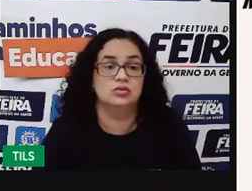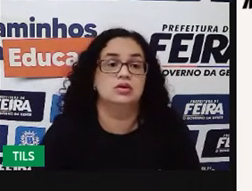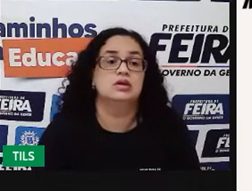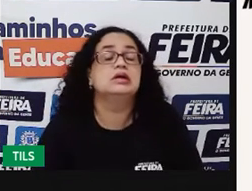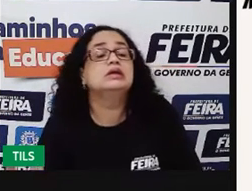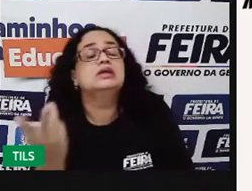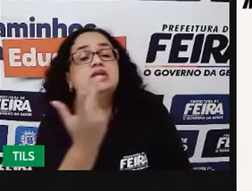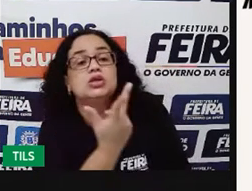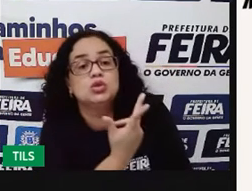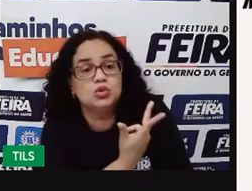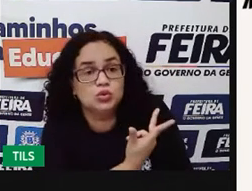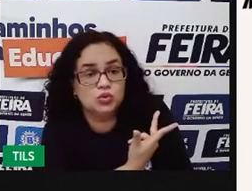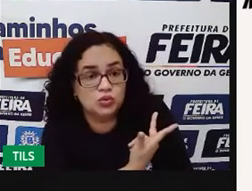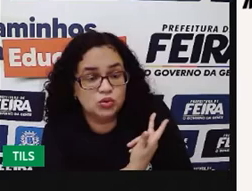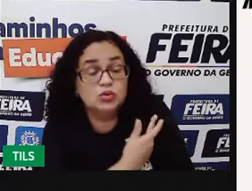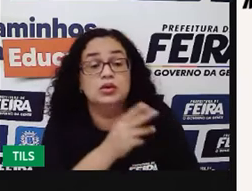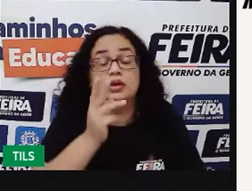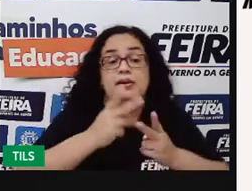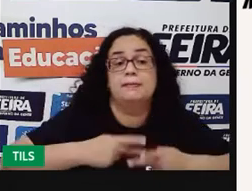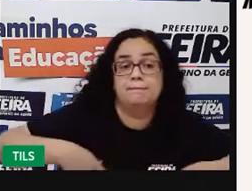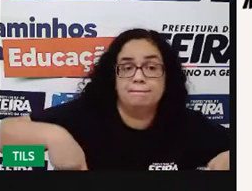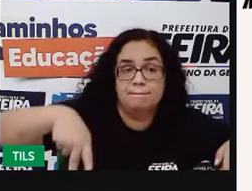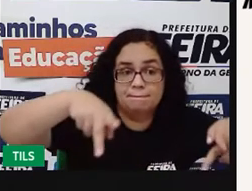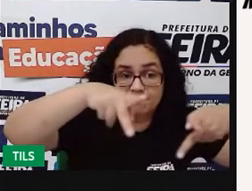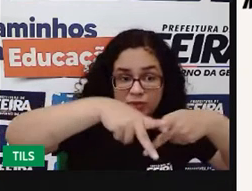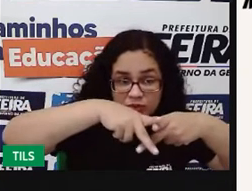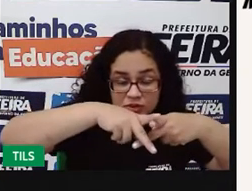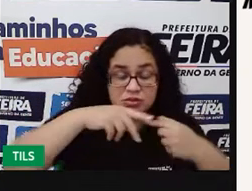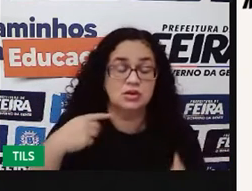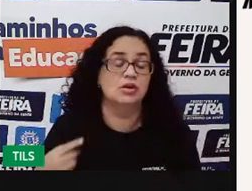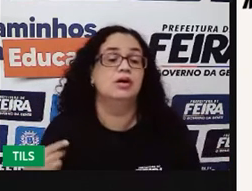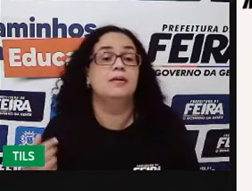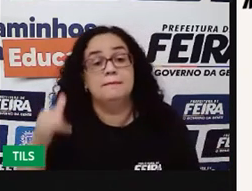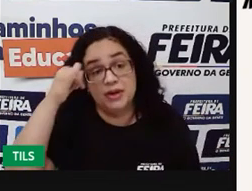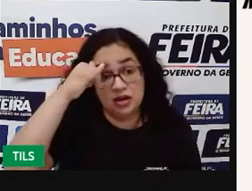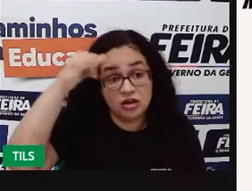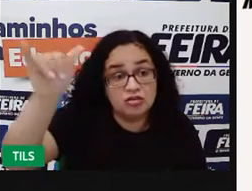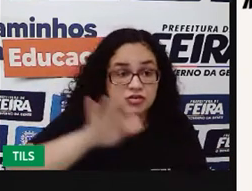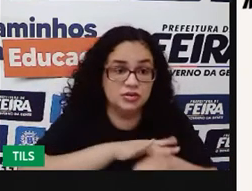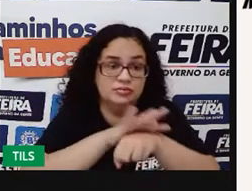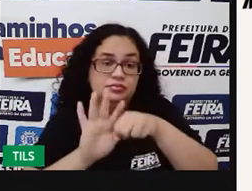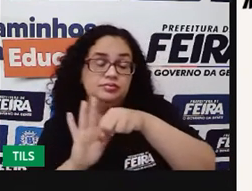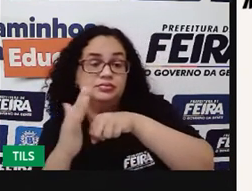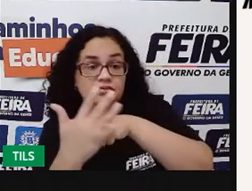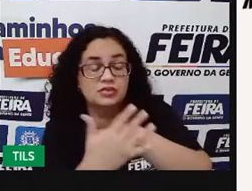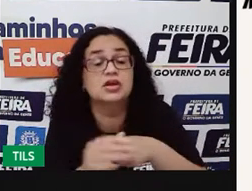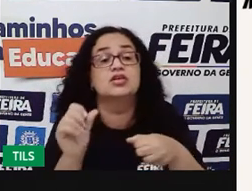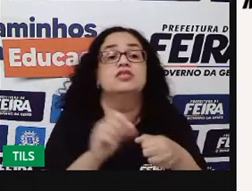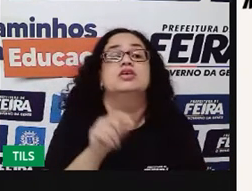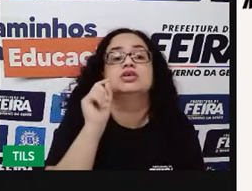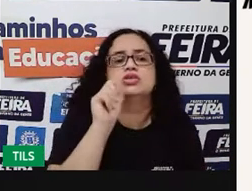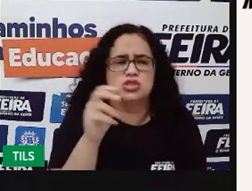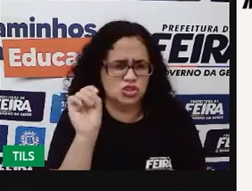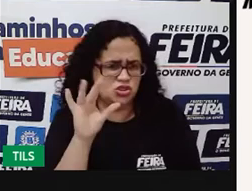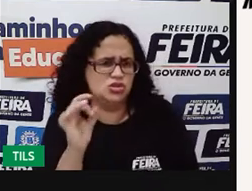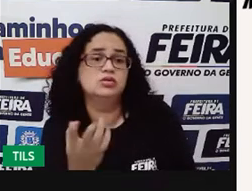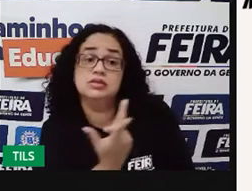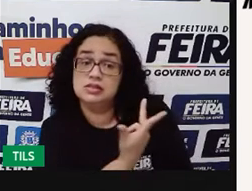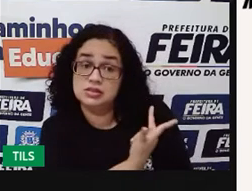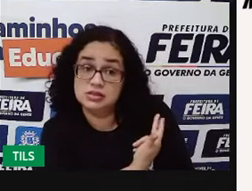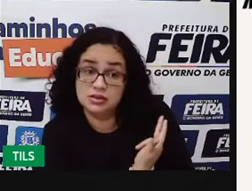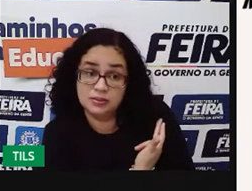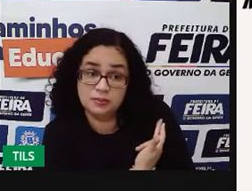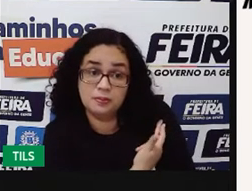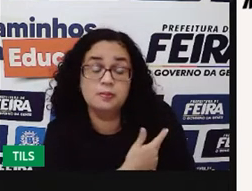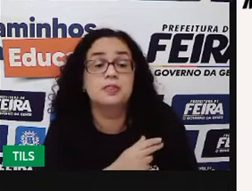a vacinação da população contra a Covid-19. E aí, a gente faz o quê? Só se vacina ou não? A gente vai,